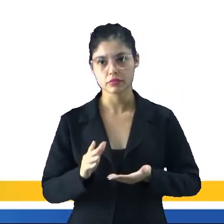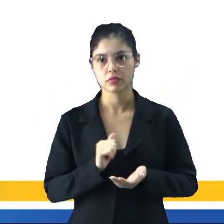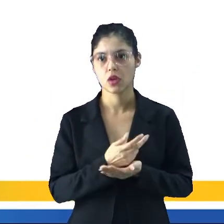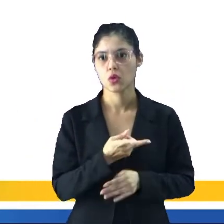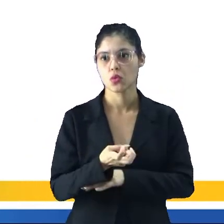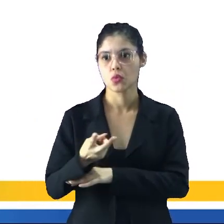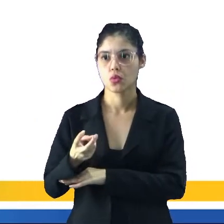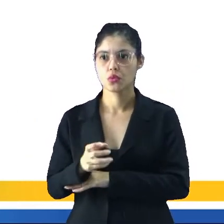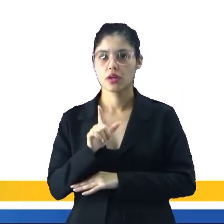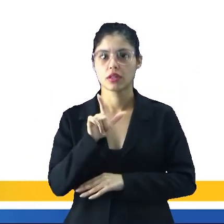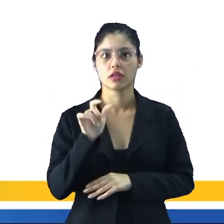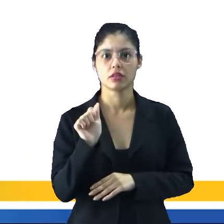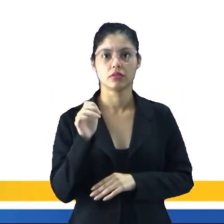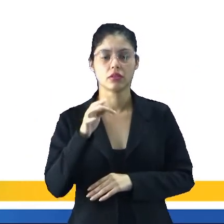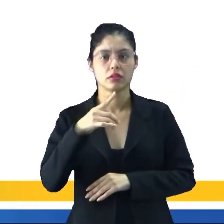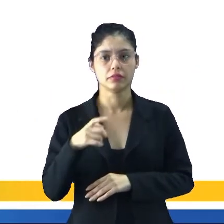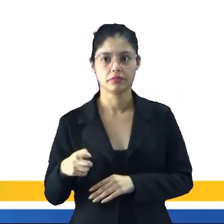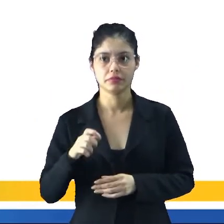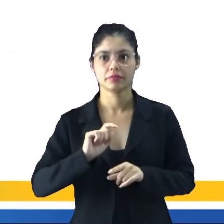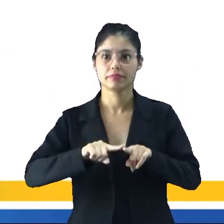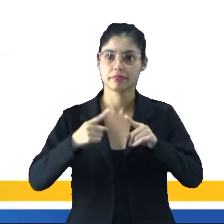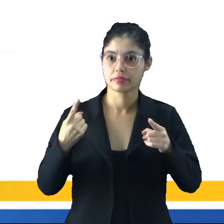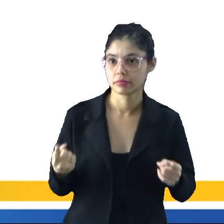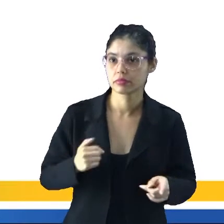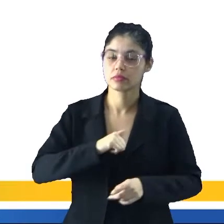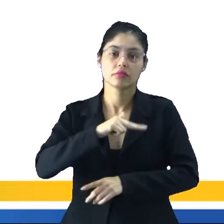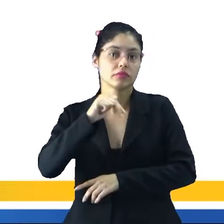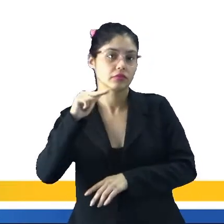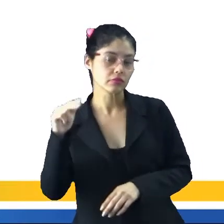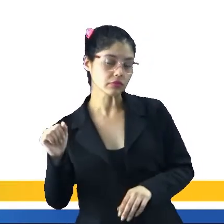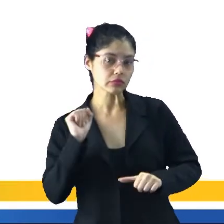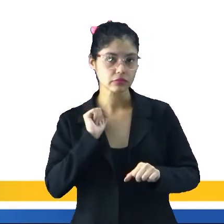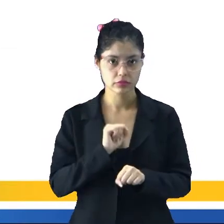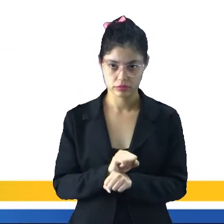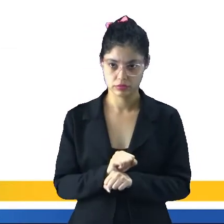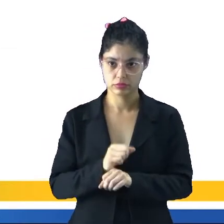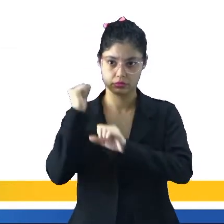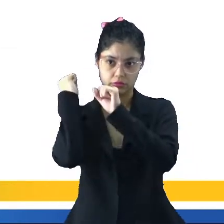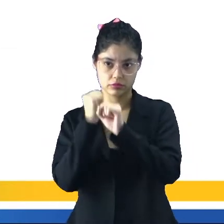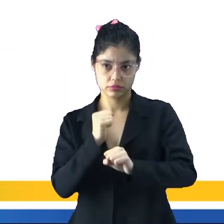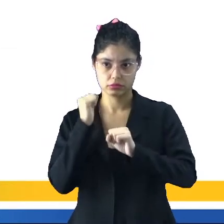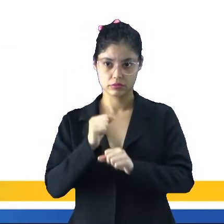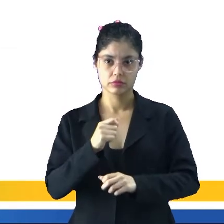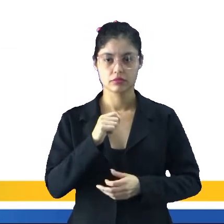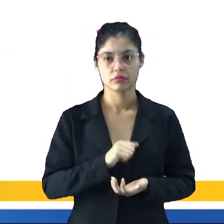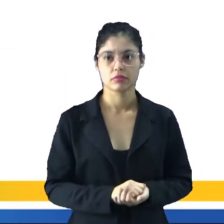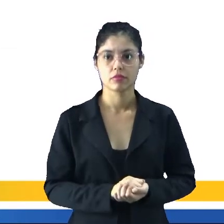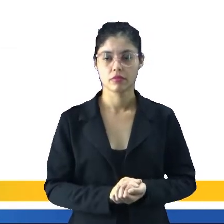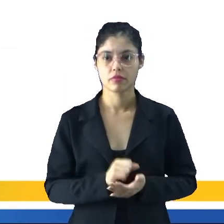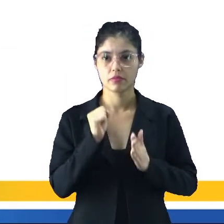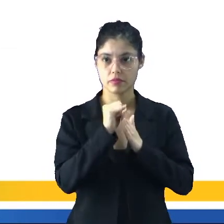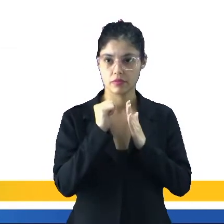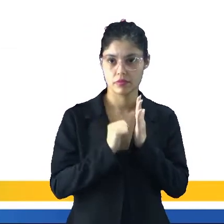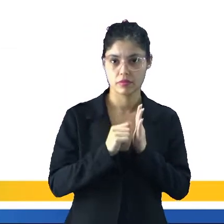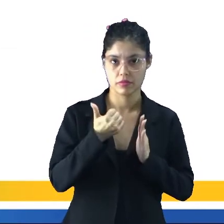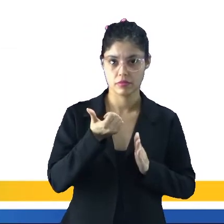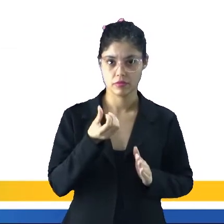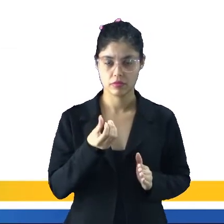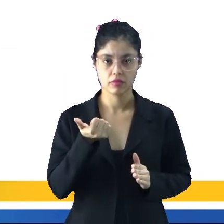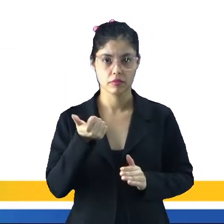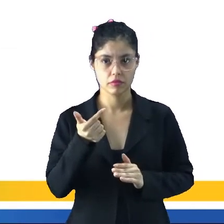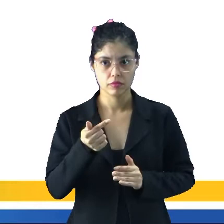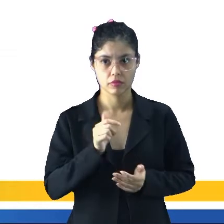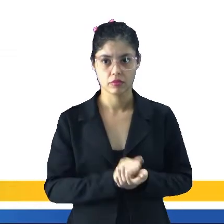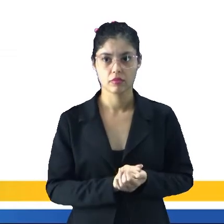extrair também o látex, né. Embora, né, nunca tenham deixado a pesca e a caça. Nos séculos XVI e